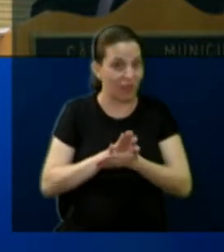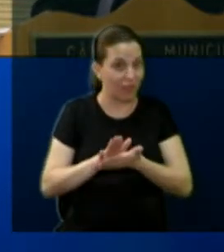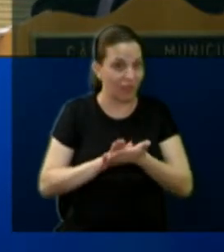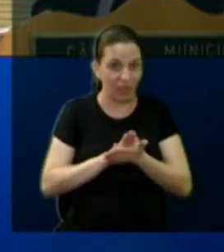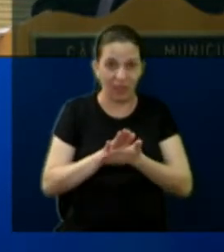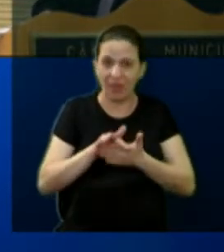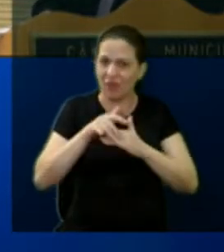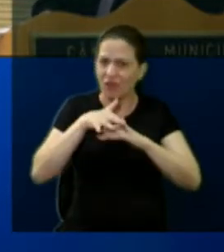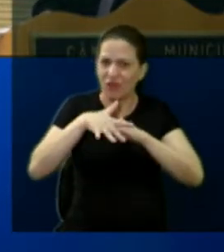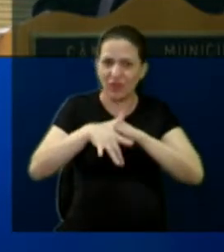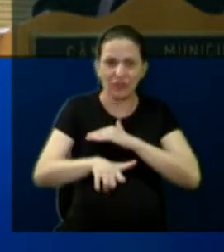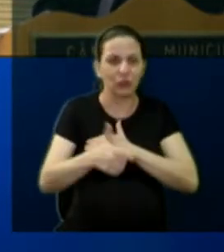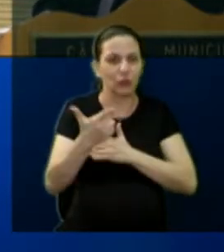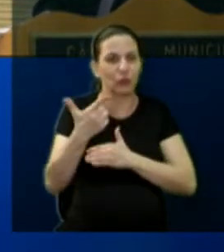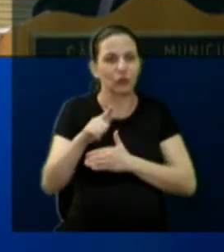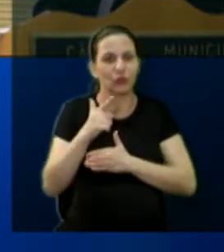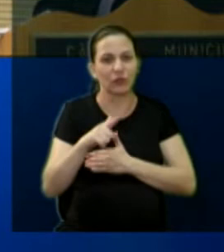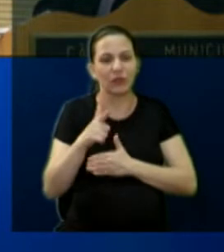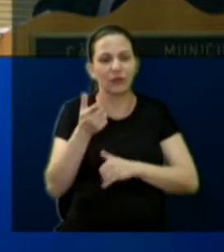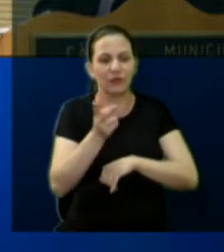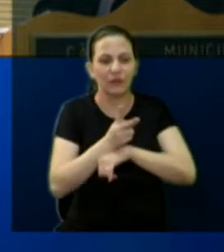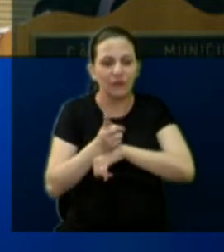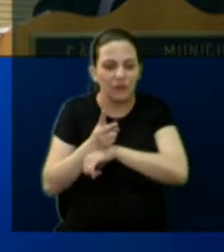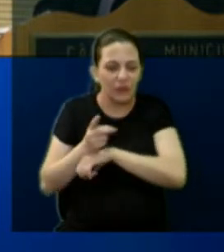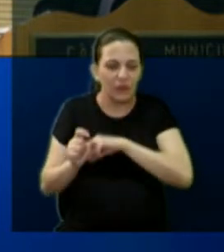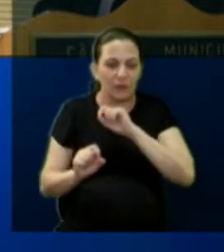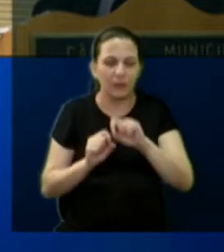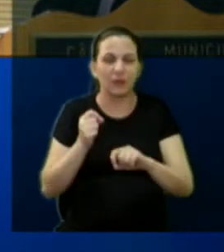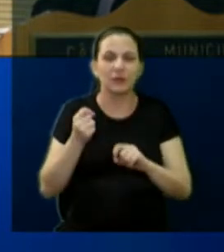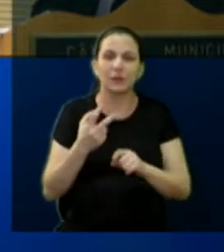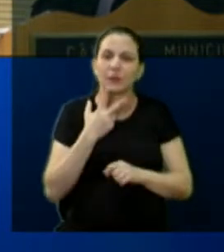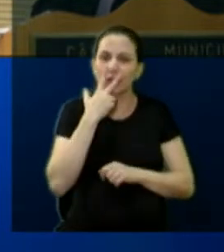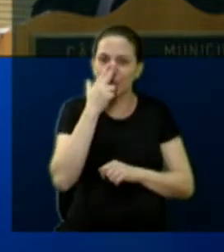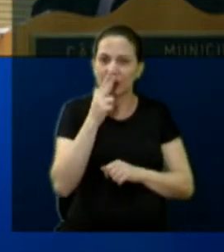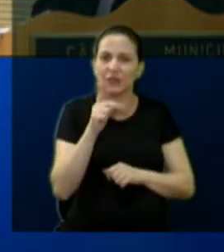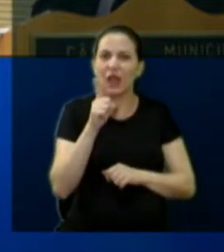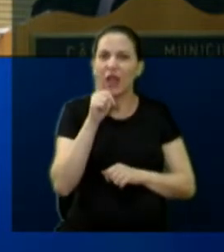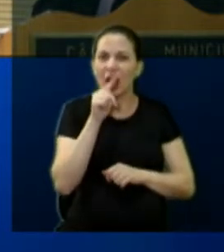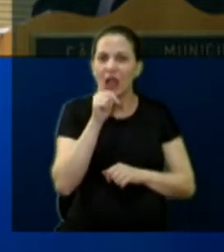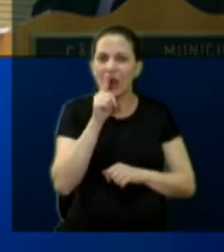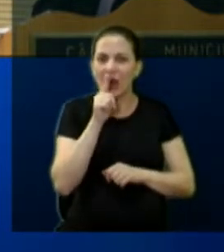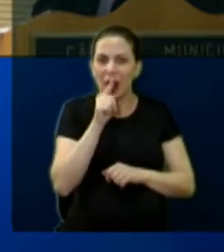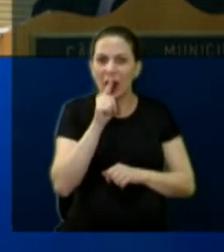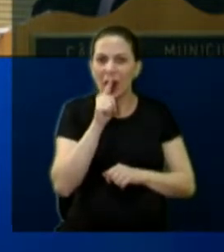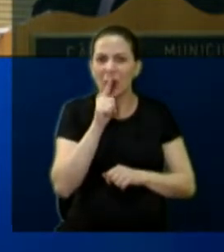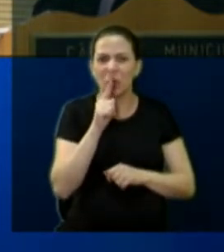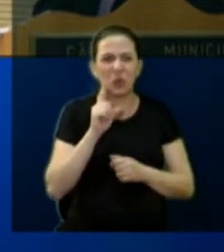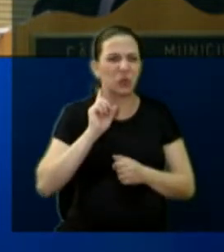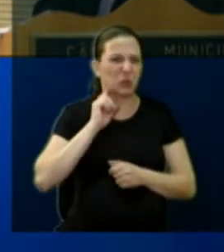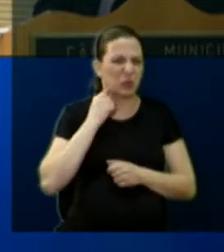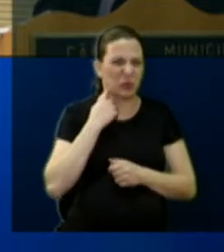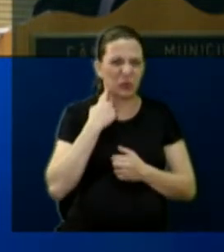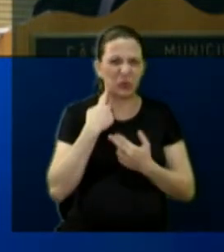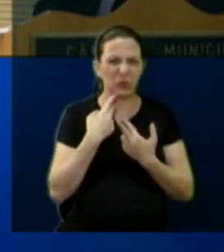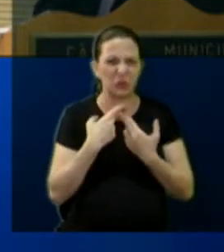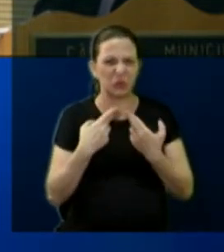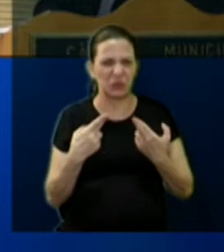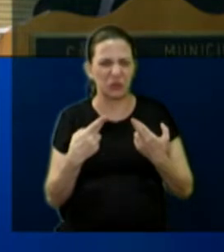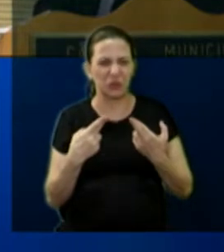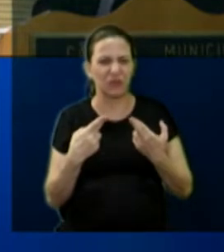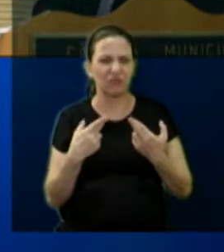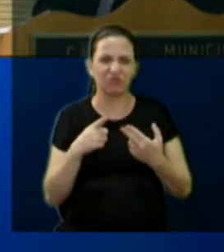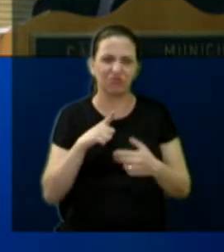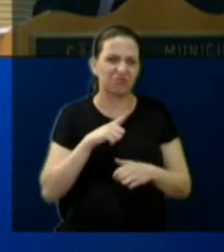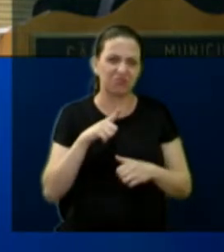eles vão ainda ferir mais alguma coisa, mas, a princípio, devia ser água de pi, alguma coisa com algum produto que